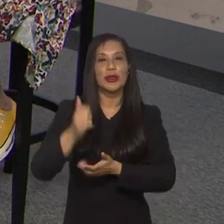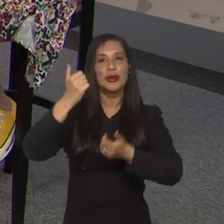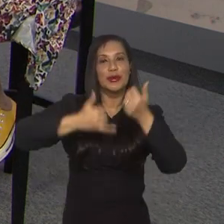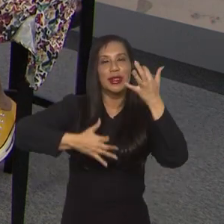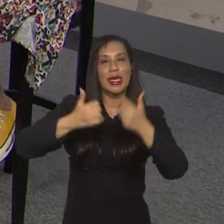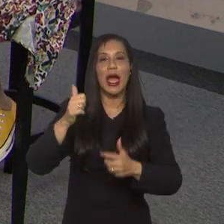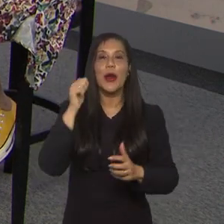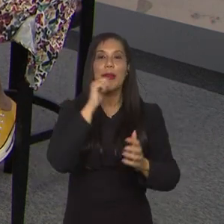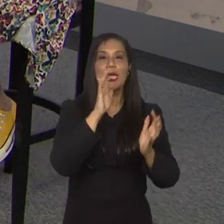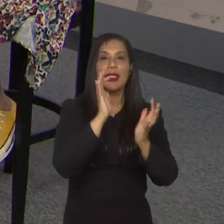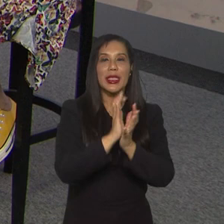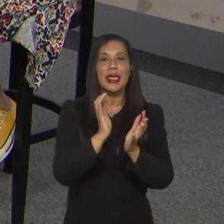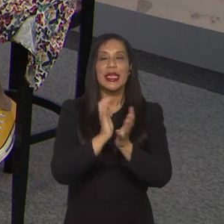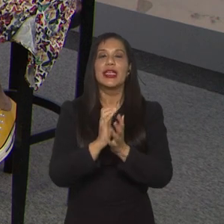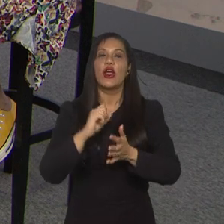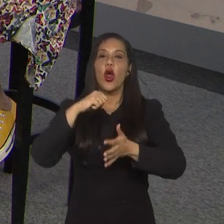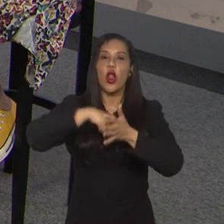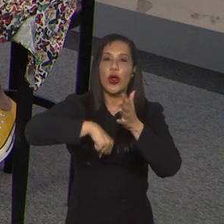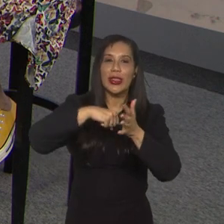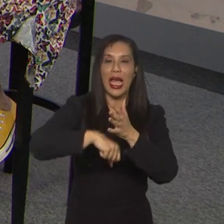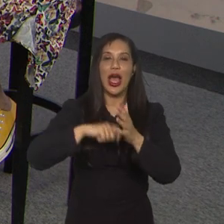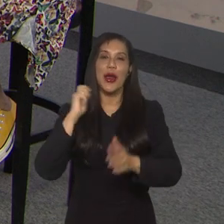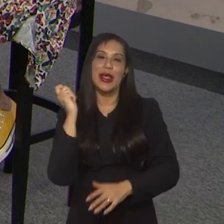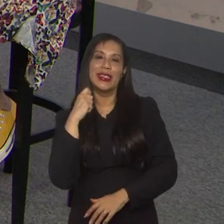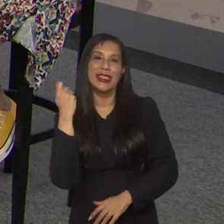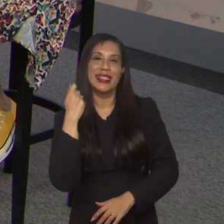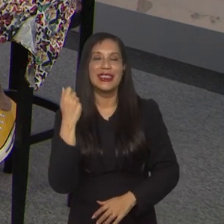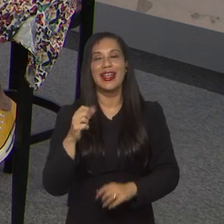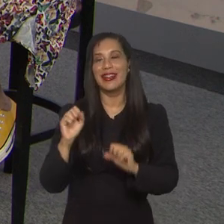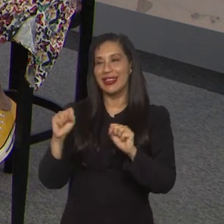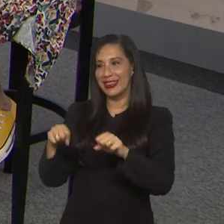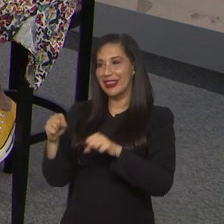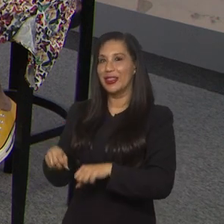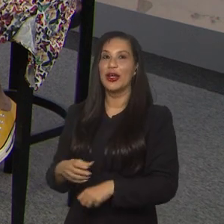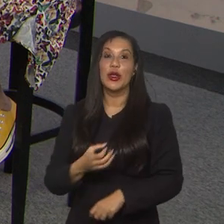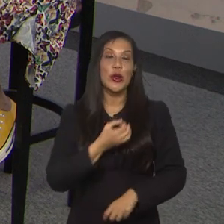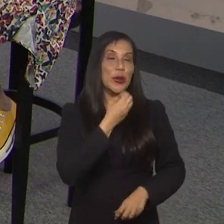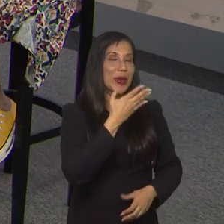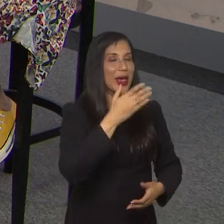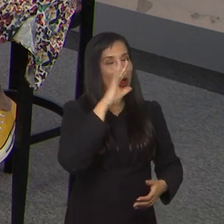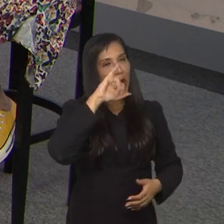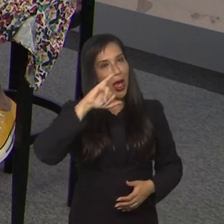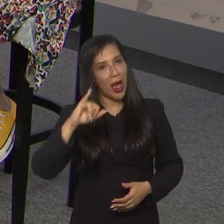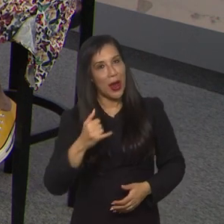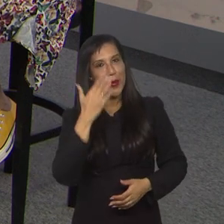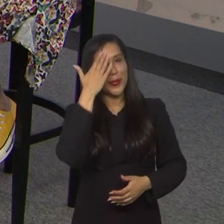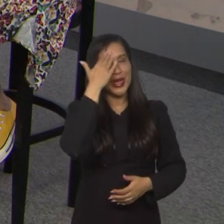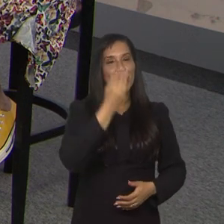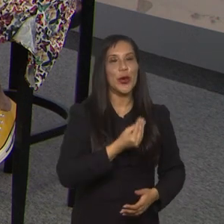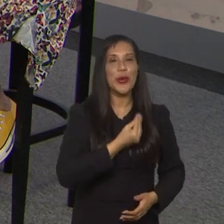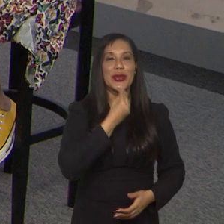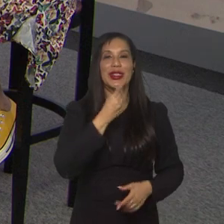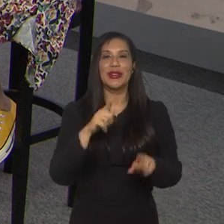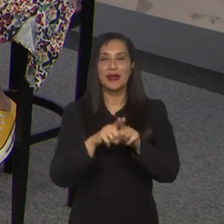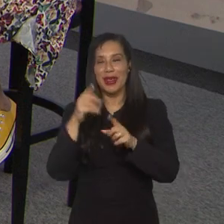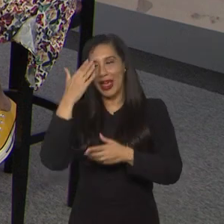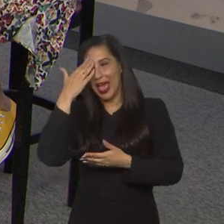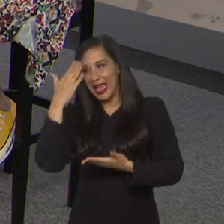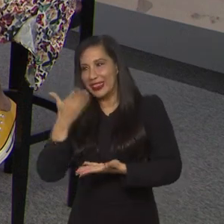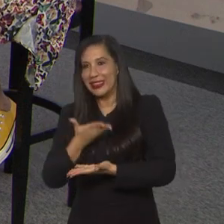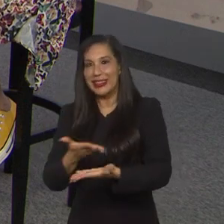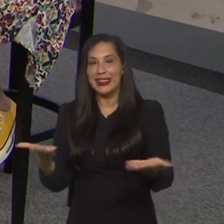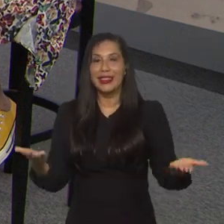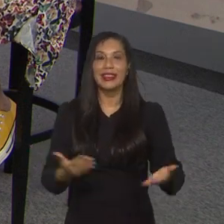que vão lutar pela nossa seleção. Isso aí. Tudo bem, pessoal? Obrigado pela oportunidade. Eu que agradeço todos vocês.